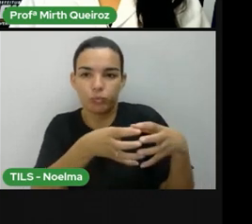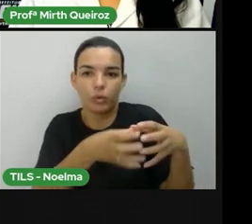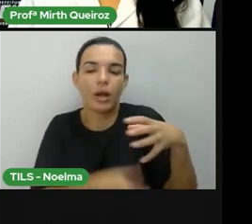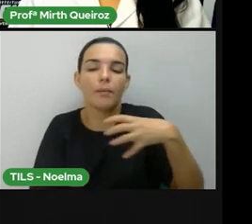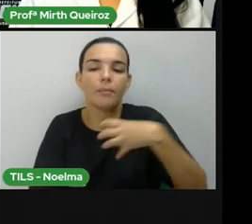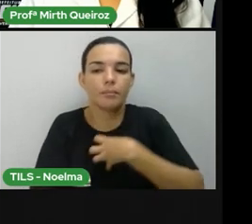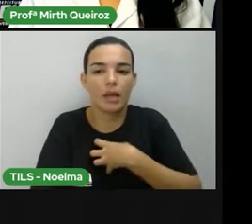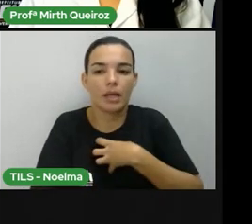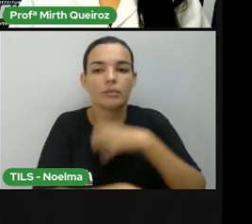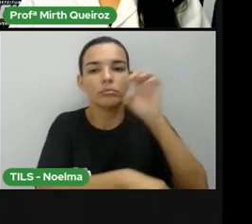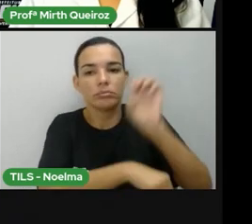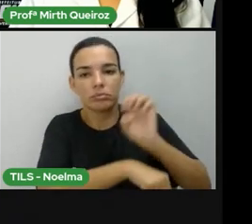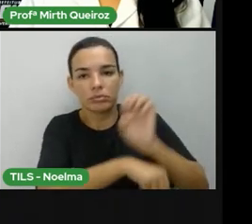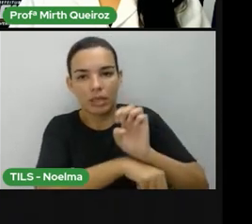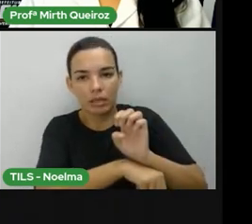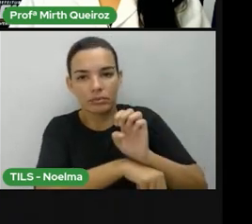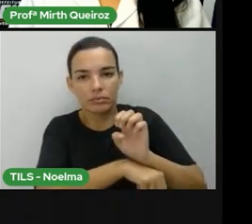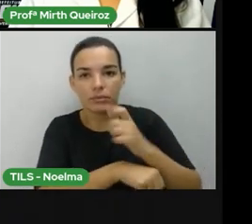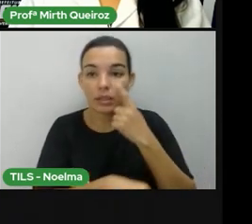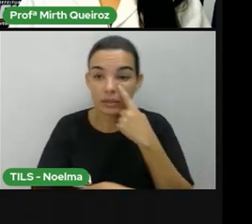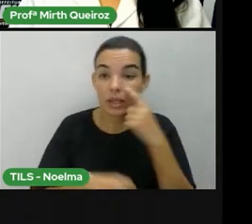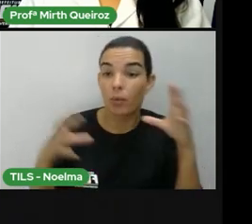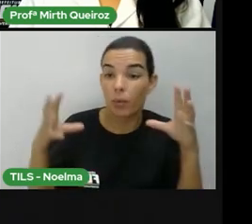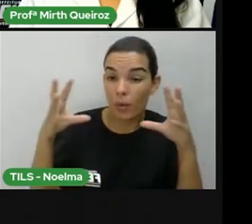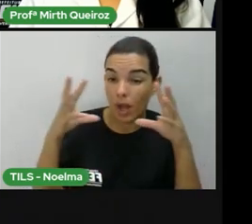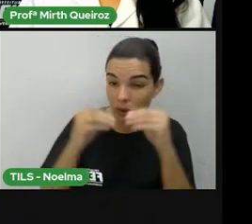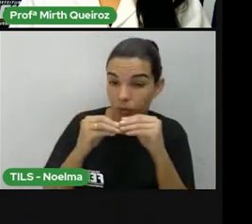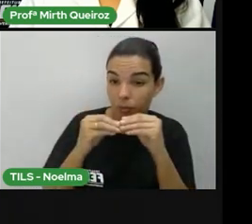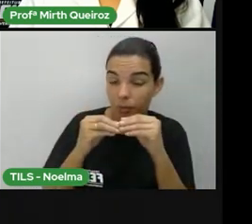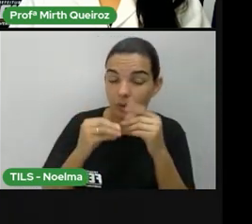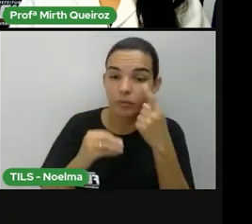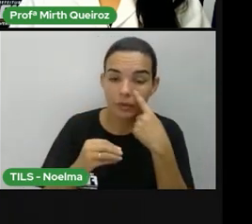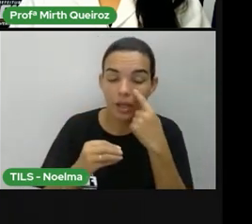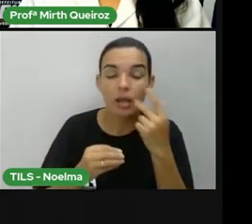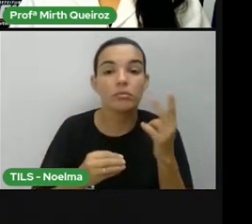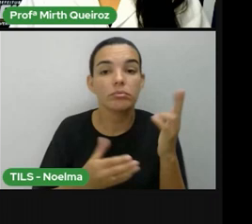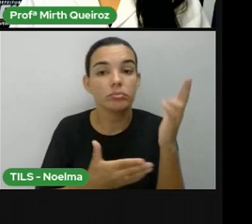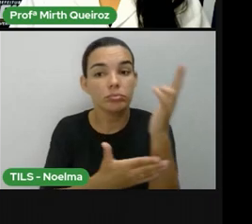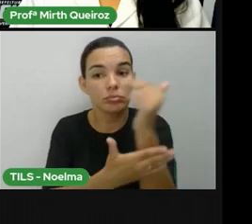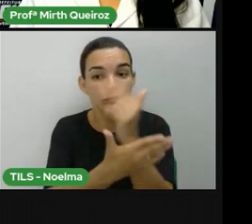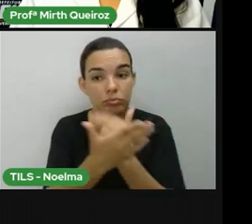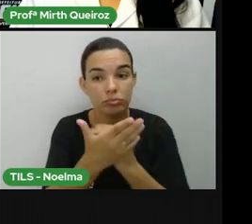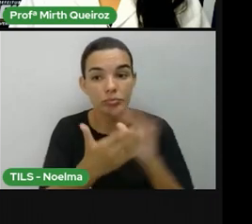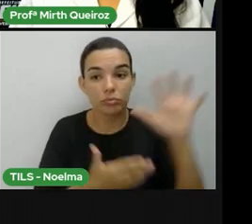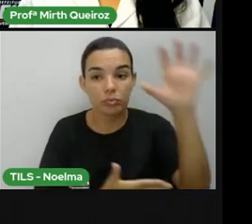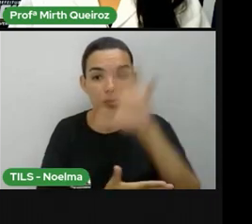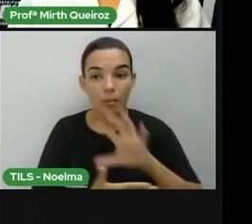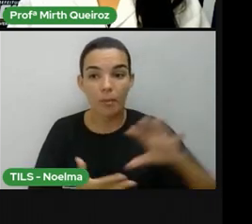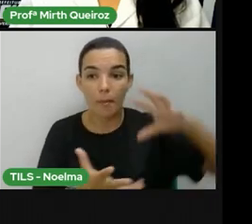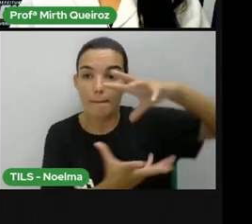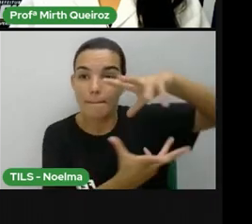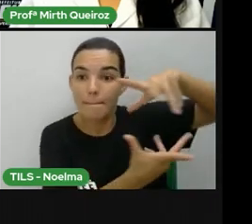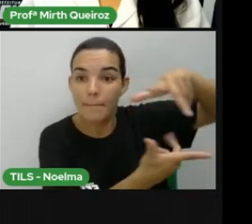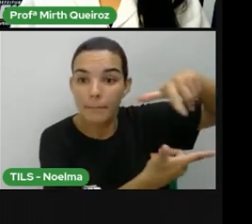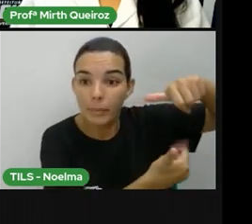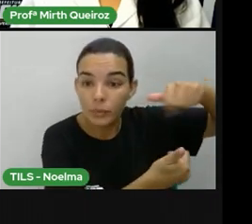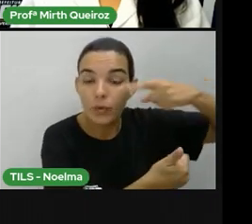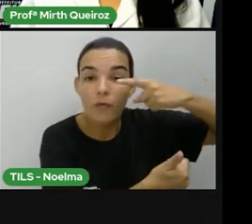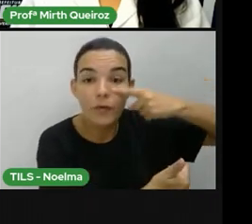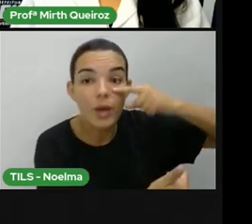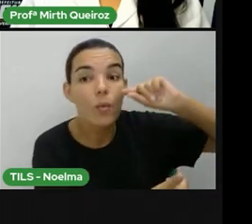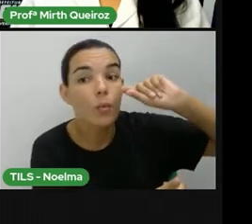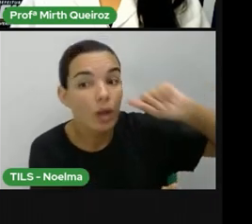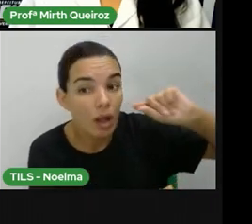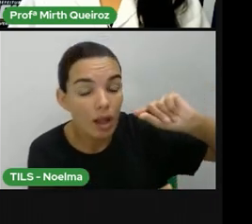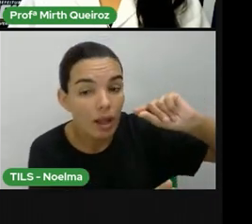Bahia. Resumindo aqui, nos mapas mundis, no mapa, né, mundi, a gente dá